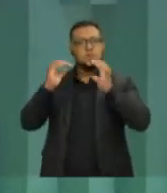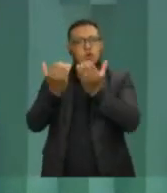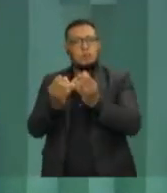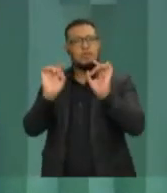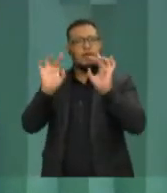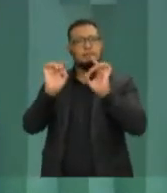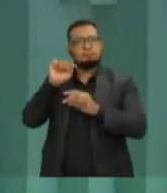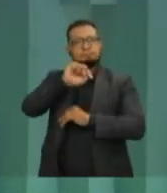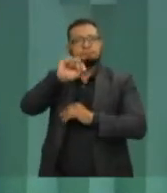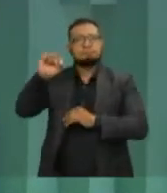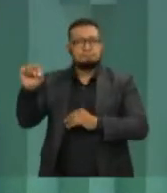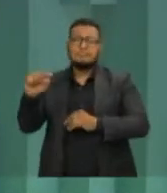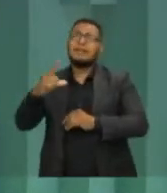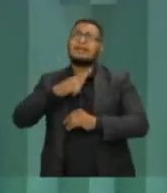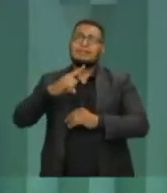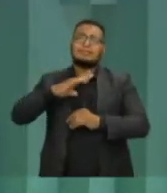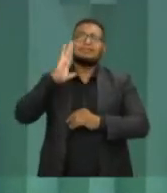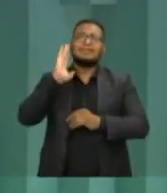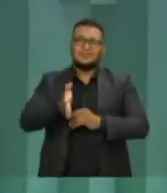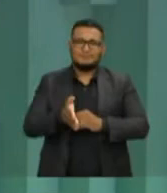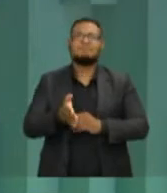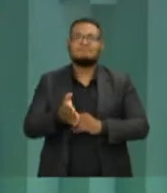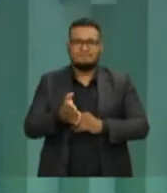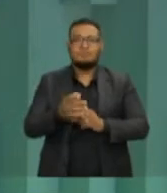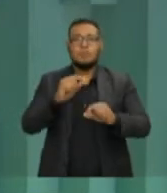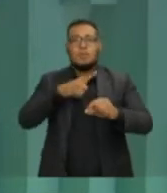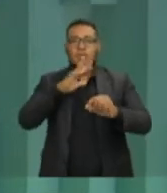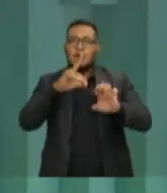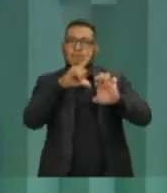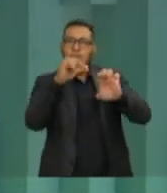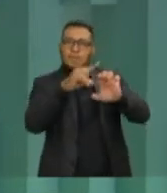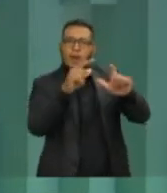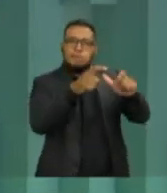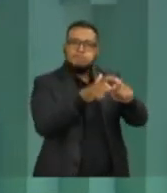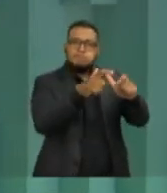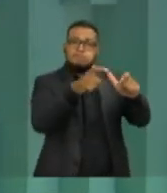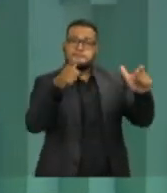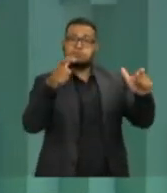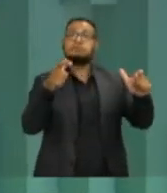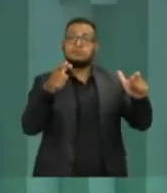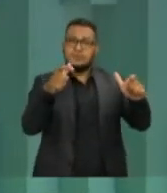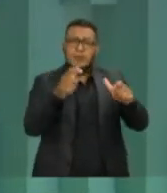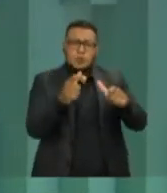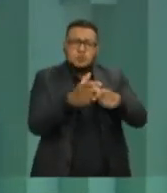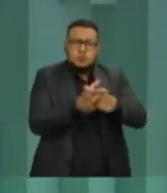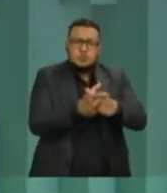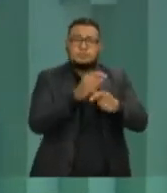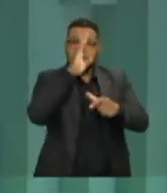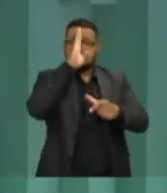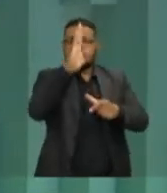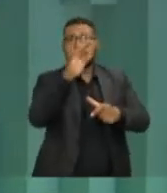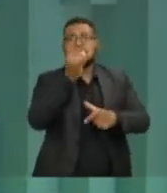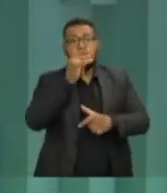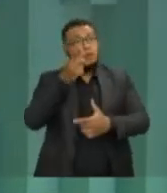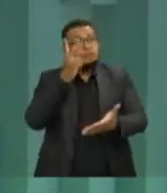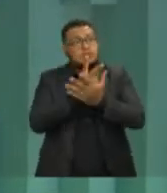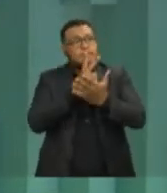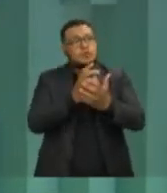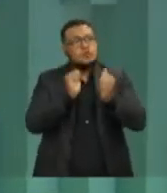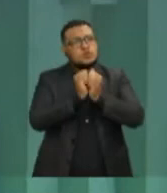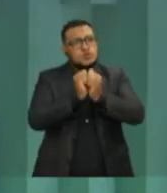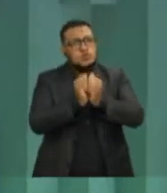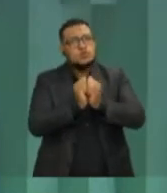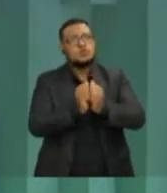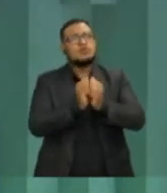tem sensibilidade para o pequeno, não está preocupado com pequeno empresário, com médio empresário, principalmente com micro. Eu vivo lá no meio deles, eu não vou lá só no período de